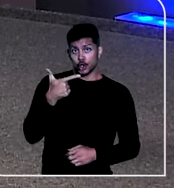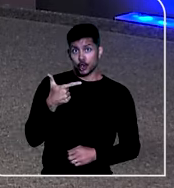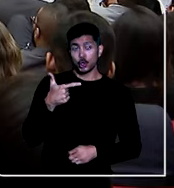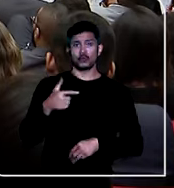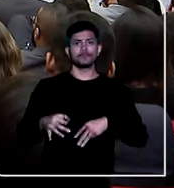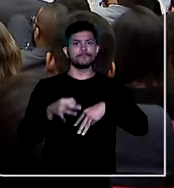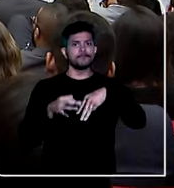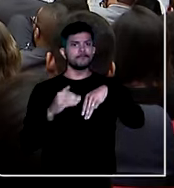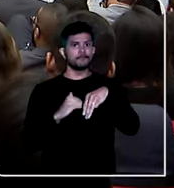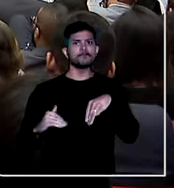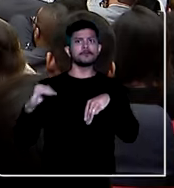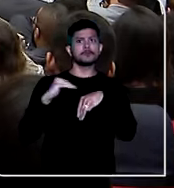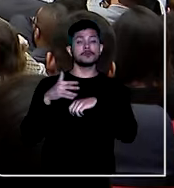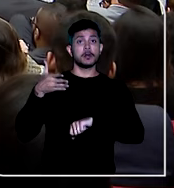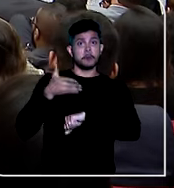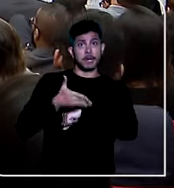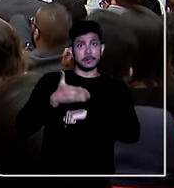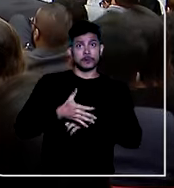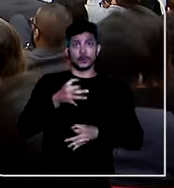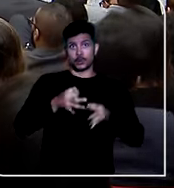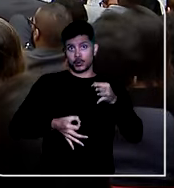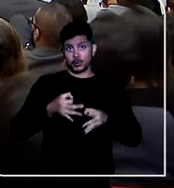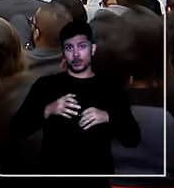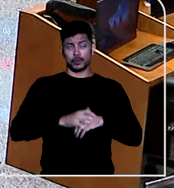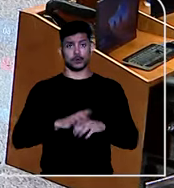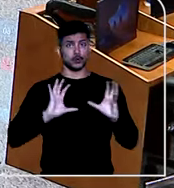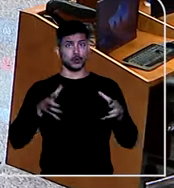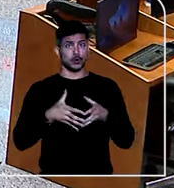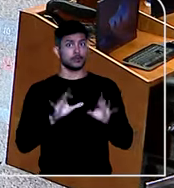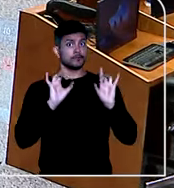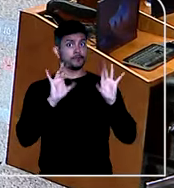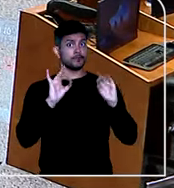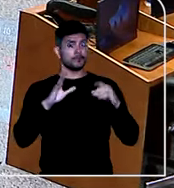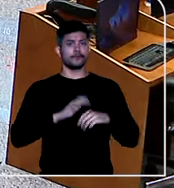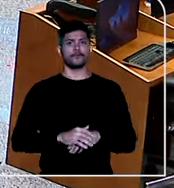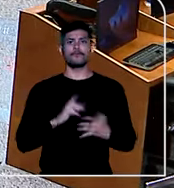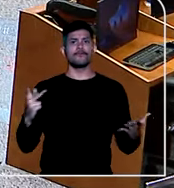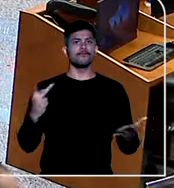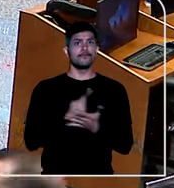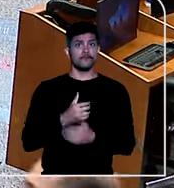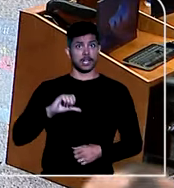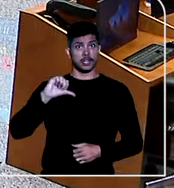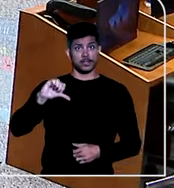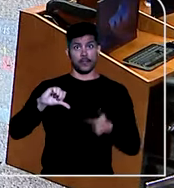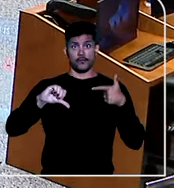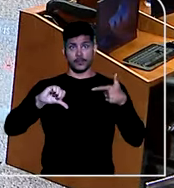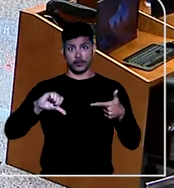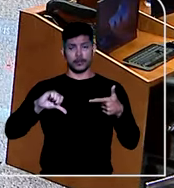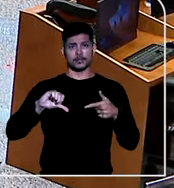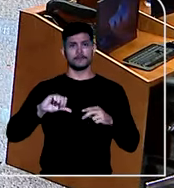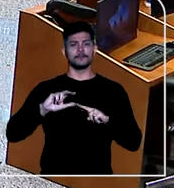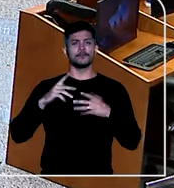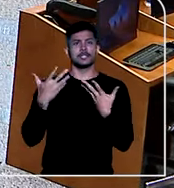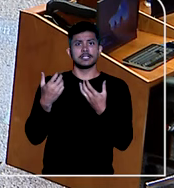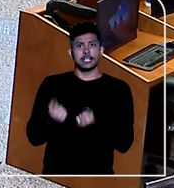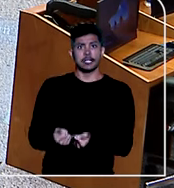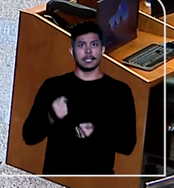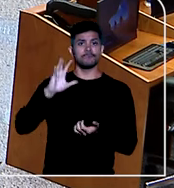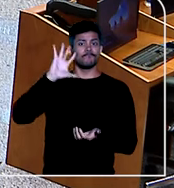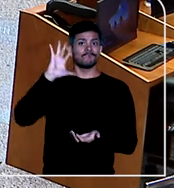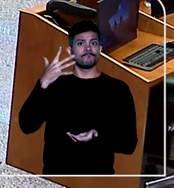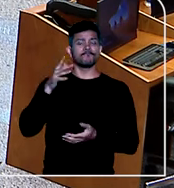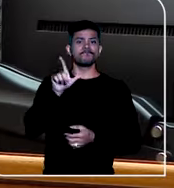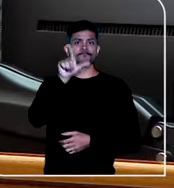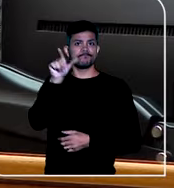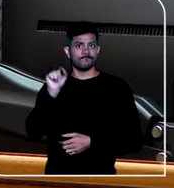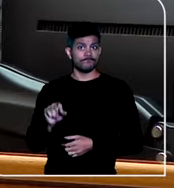ministros participaram da sessão de julgamento na Corte Especial. O resultado ficou em 9 a 2 pela homologação da sentença estrangeira